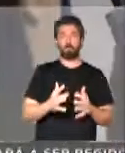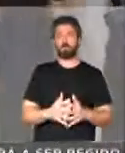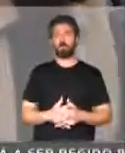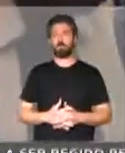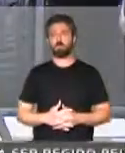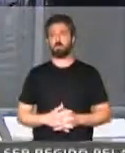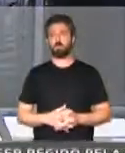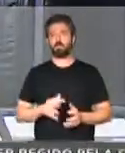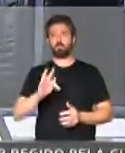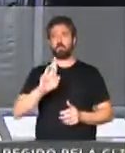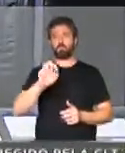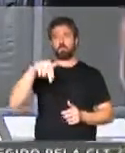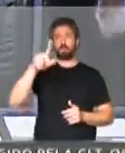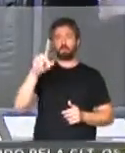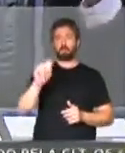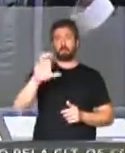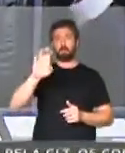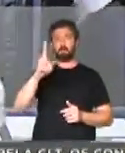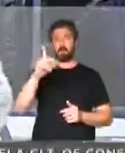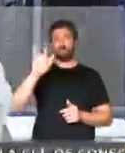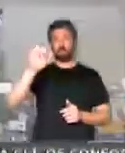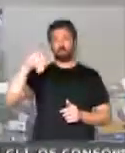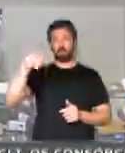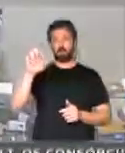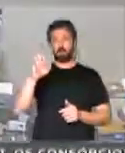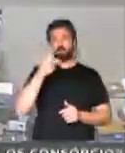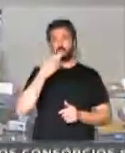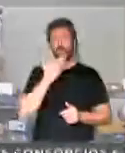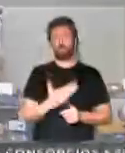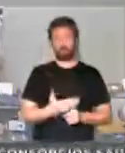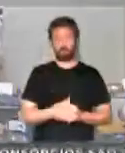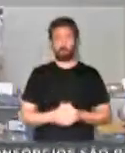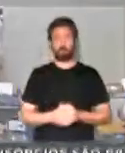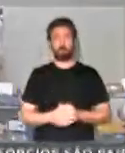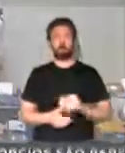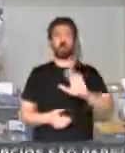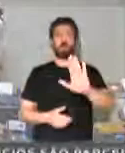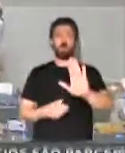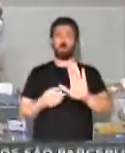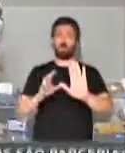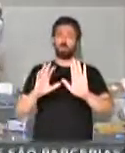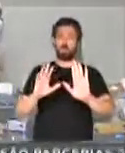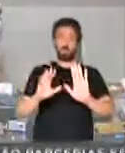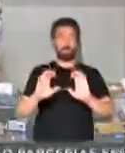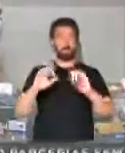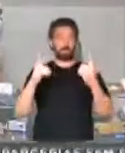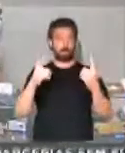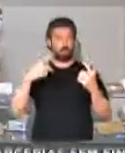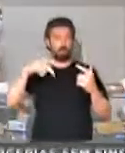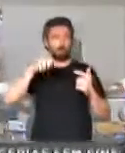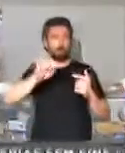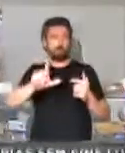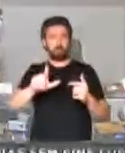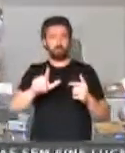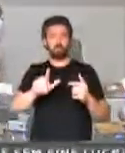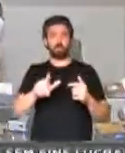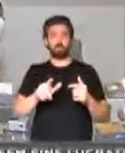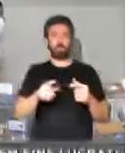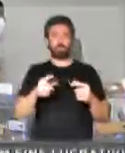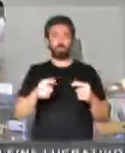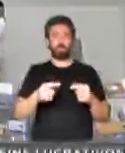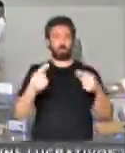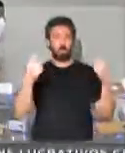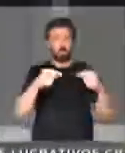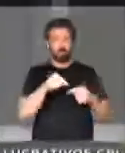Deputada Fernanda Melchione, para falar, por favor. Olha, evidentemente o pessoal não é